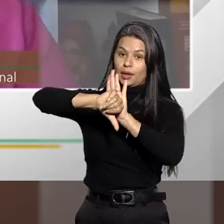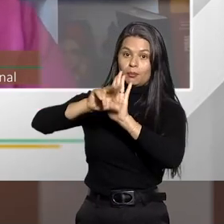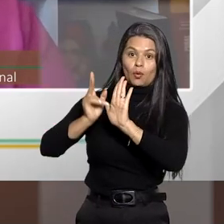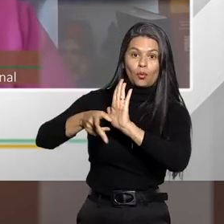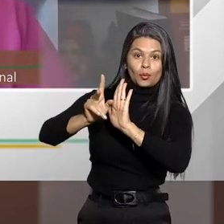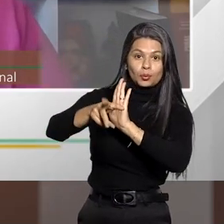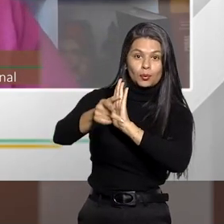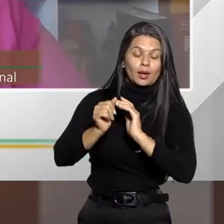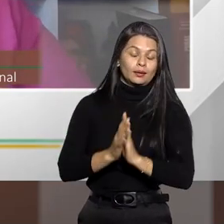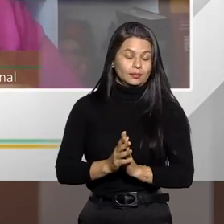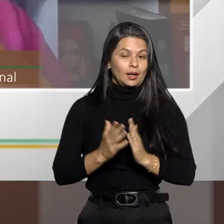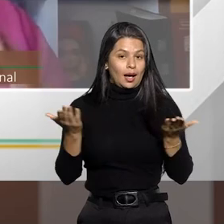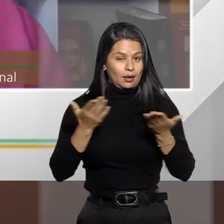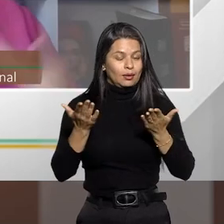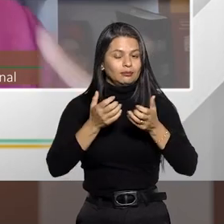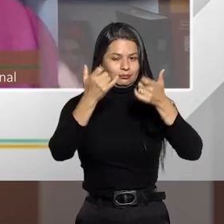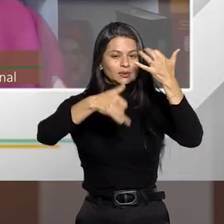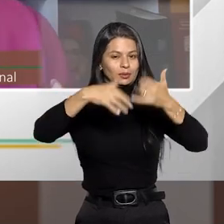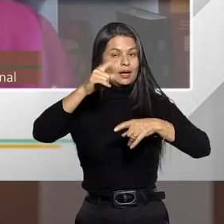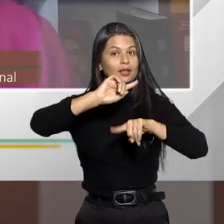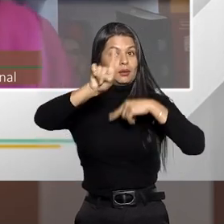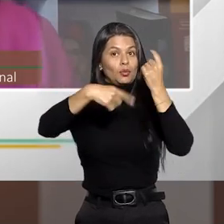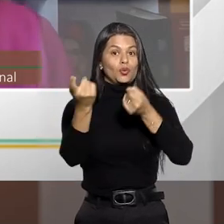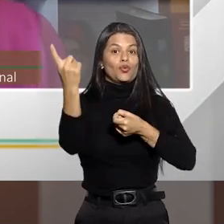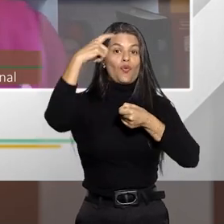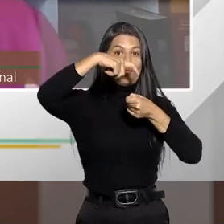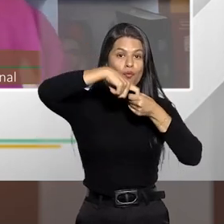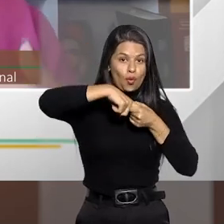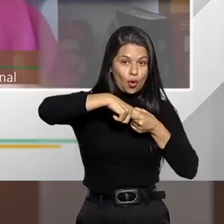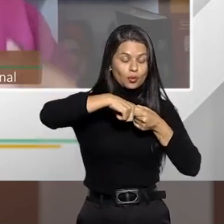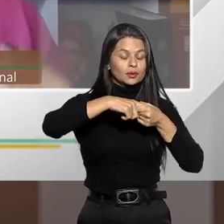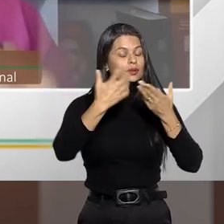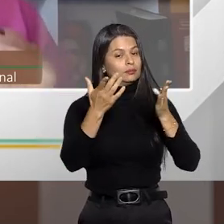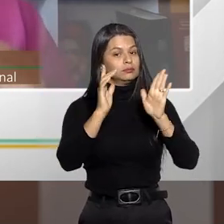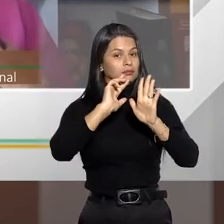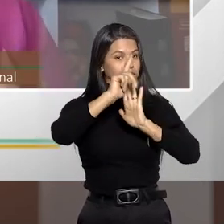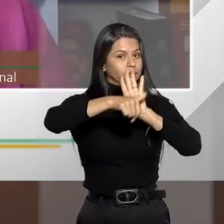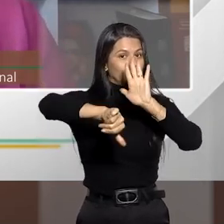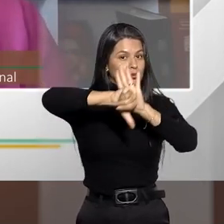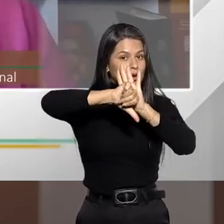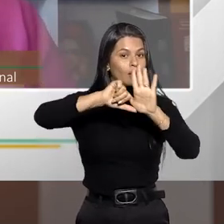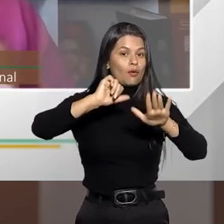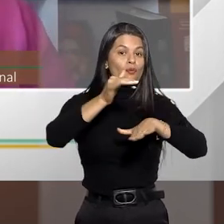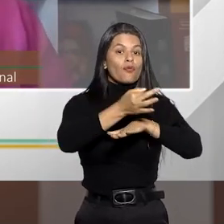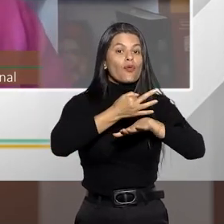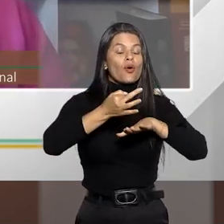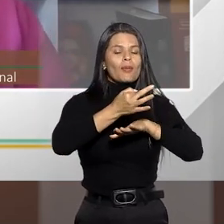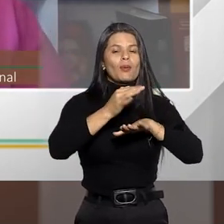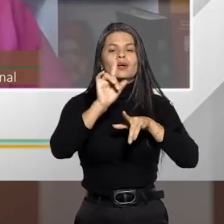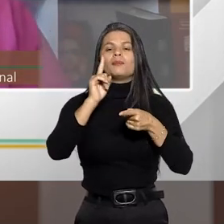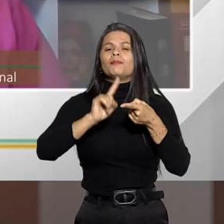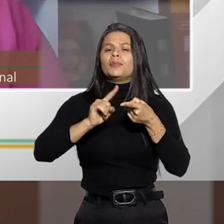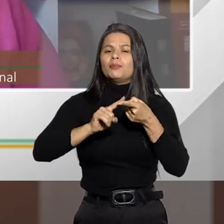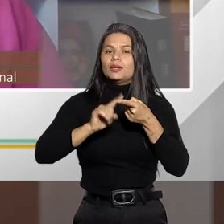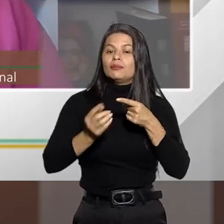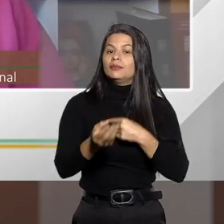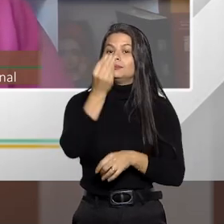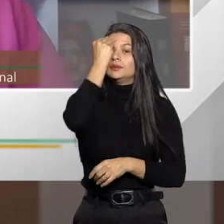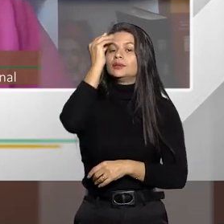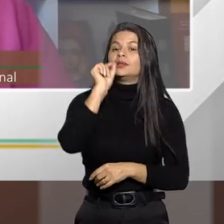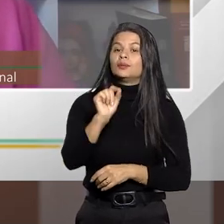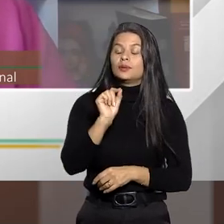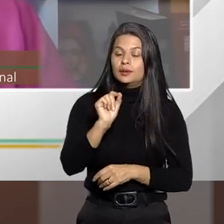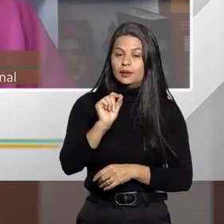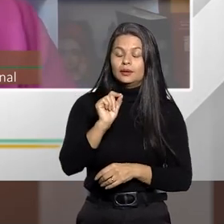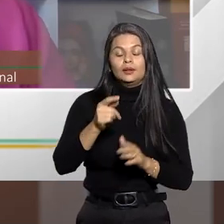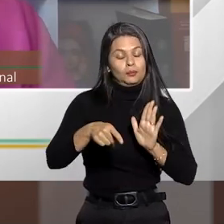definir num primeiro momento, e depois a gente volta ao tema do concurso formal, o que seria concurso material. Primeiro, a gente tem que entender que o